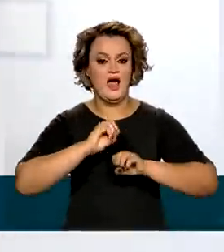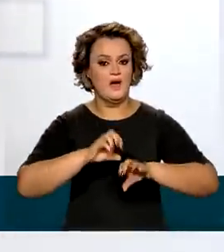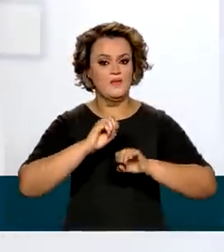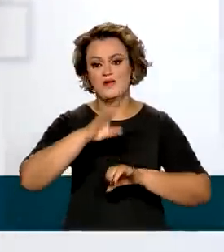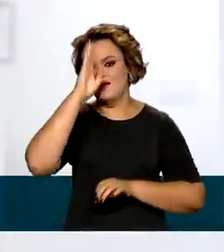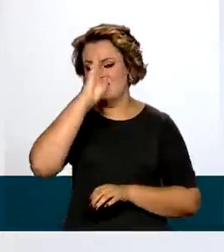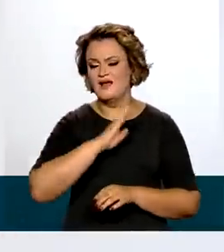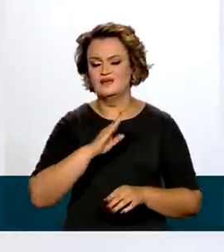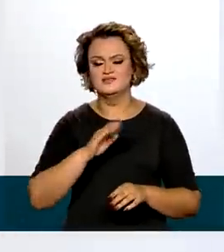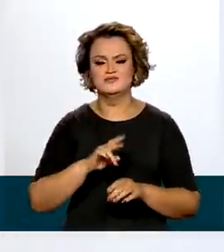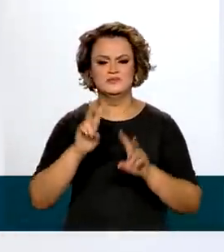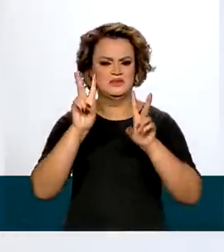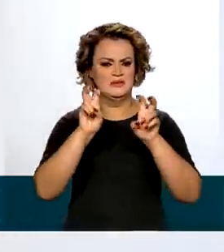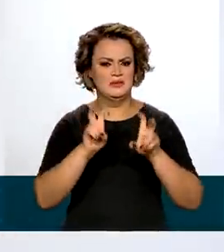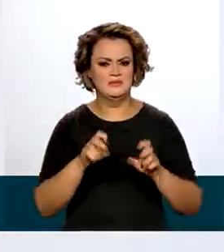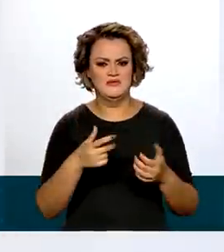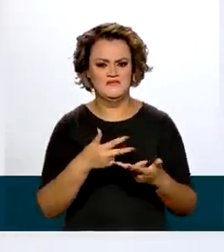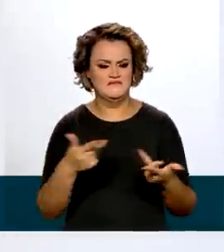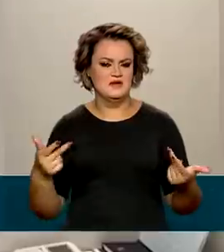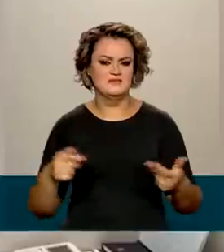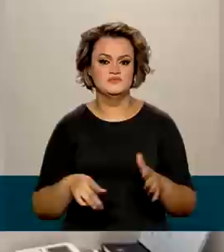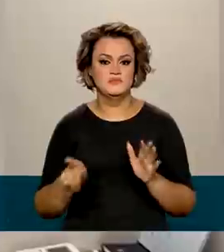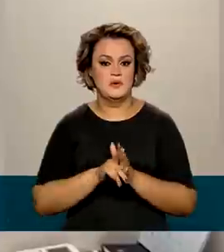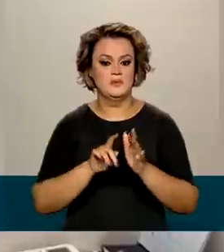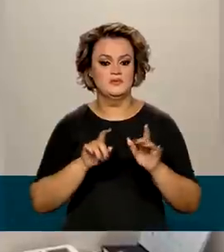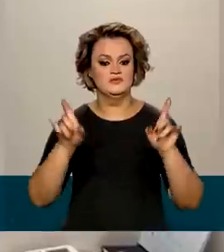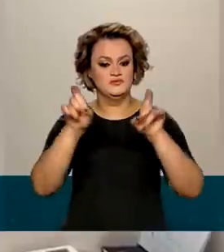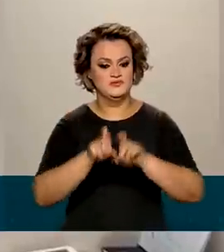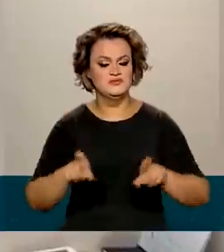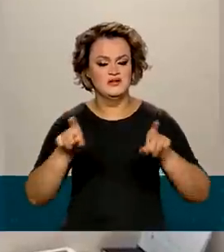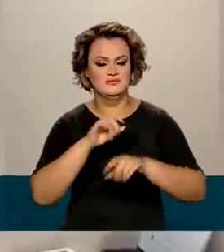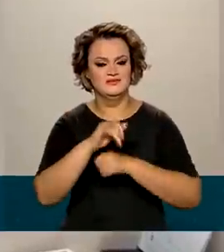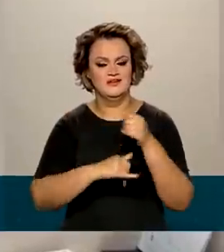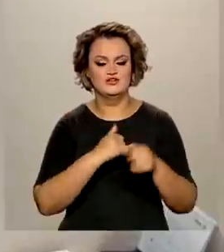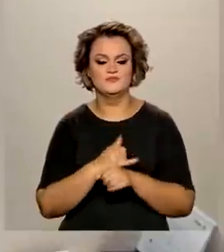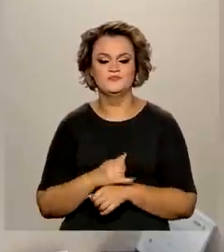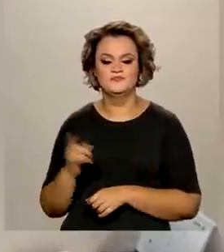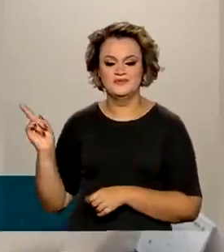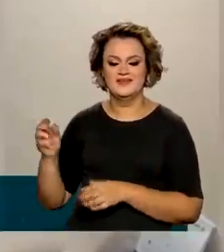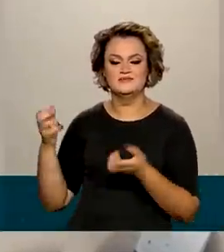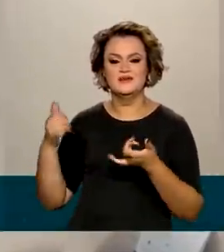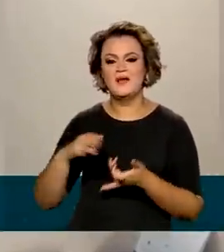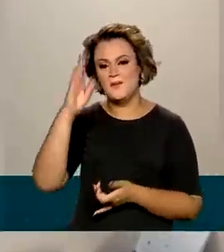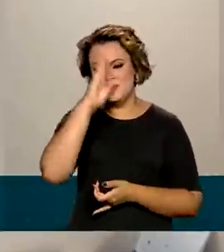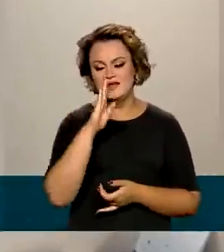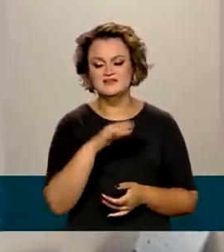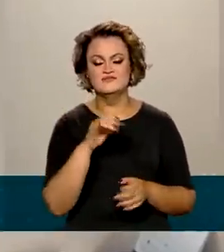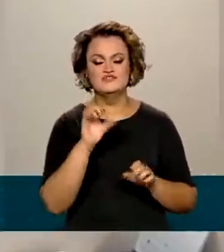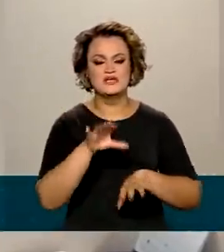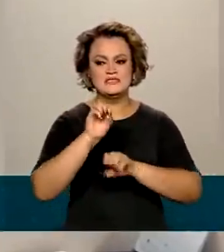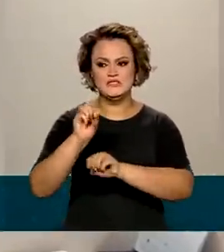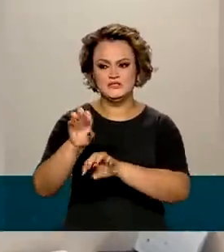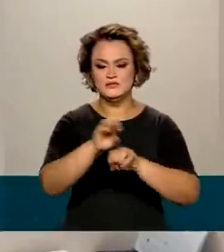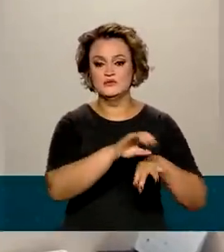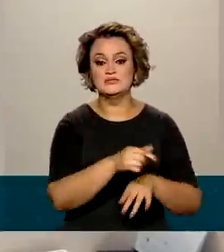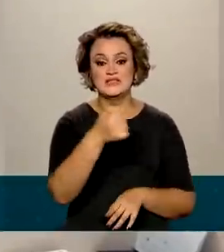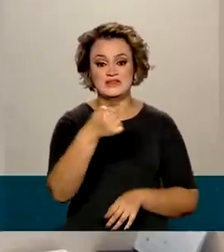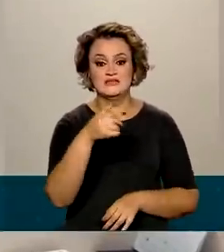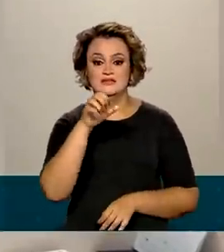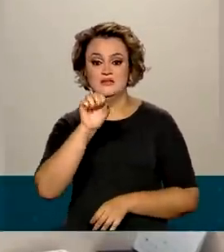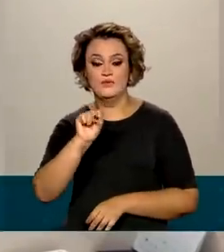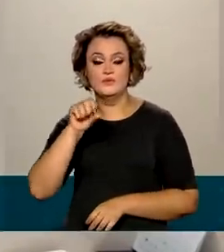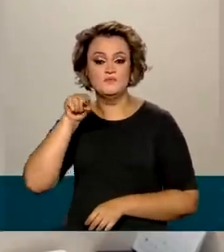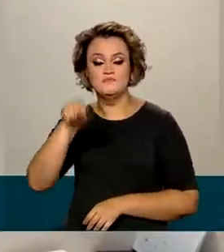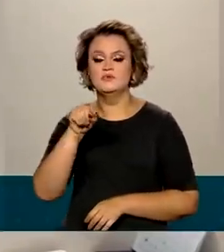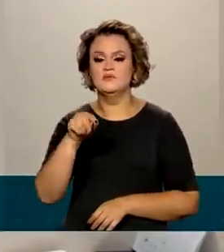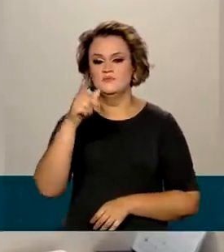graça sobre transformação digital. O Brasil já capacitou 78 mil pessoas com esses cursos ofertados